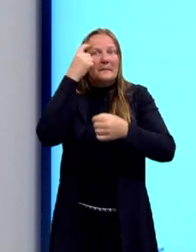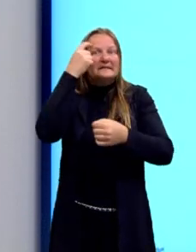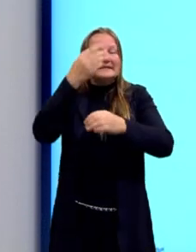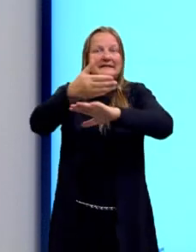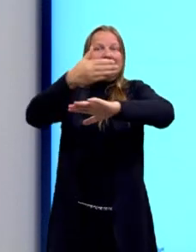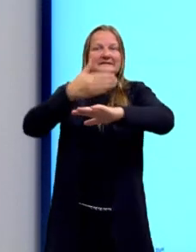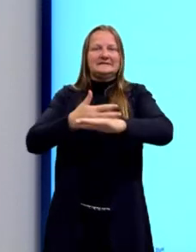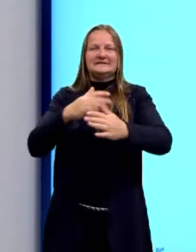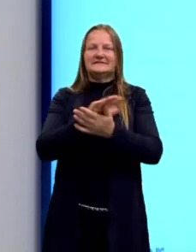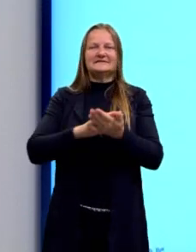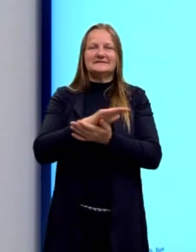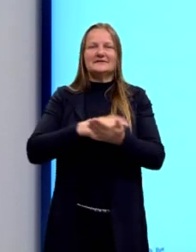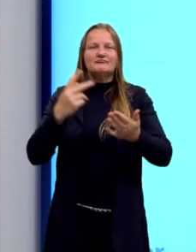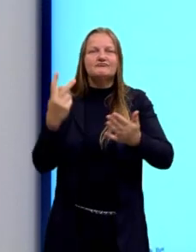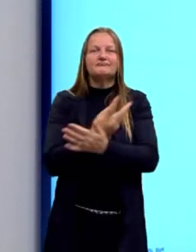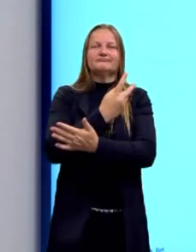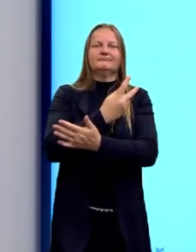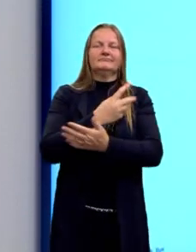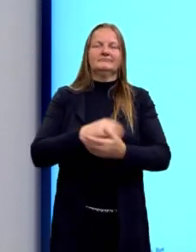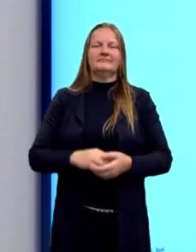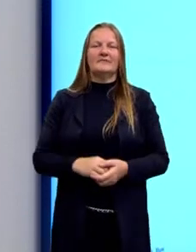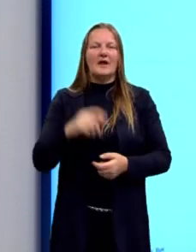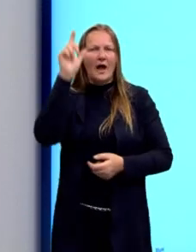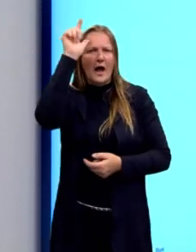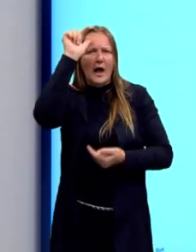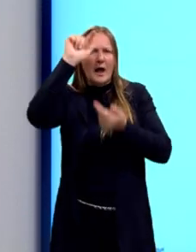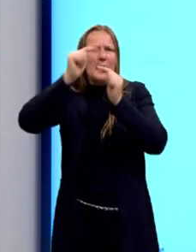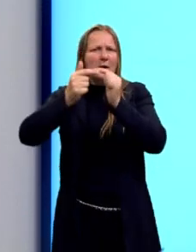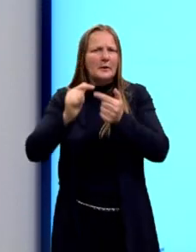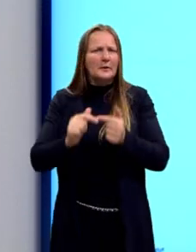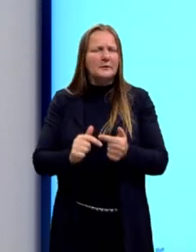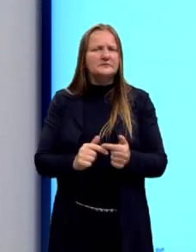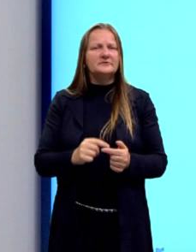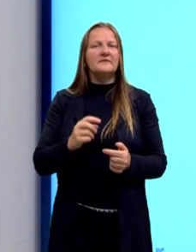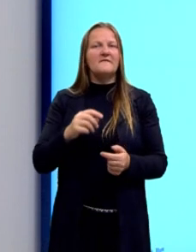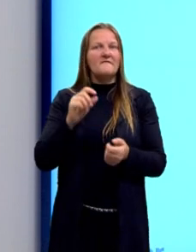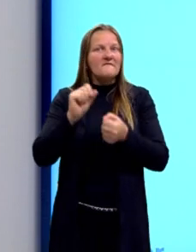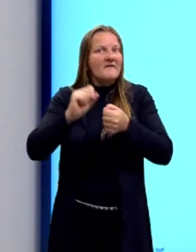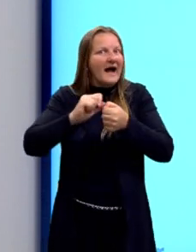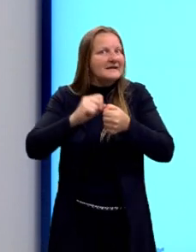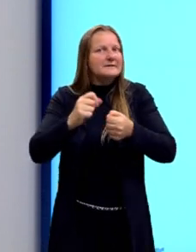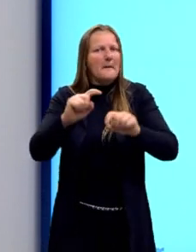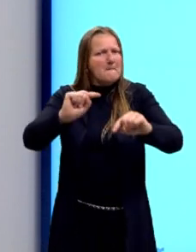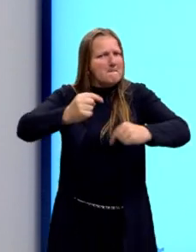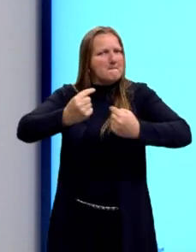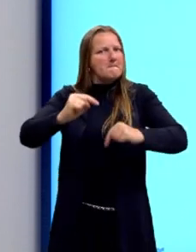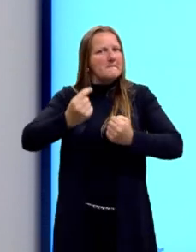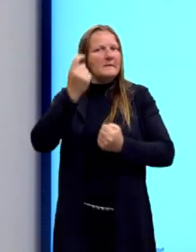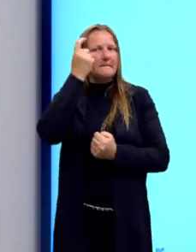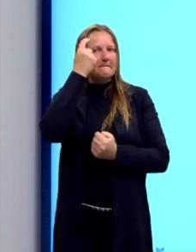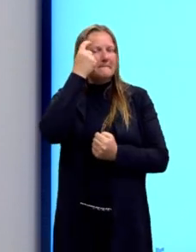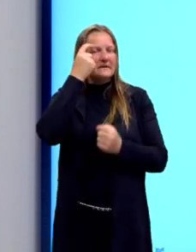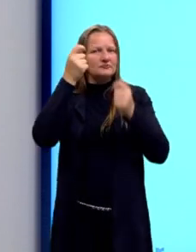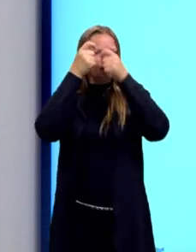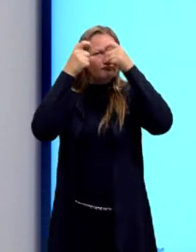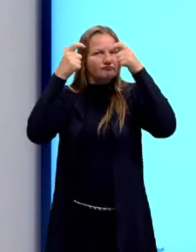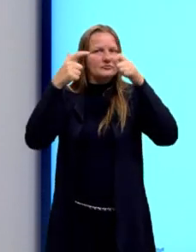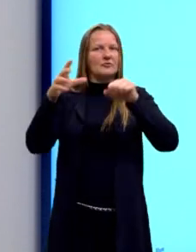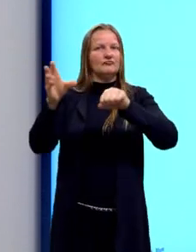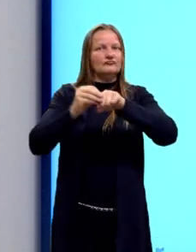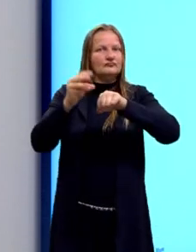do argumento. Porque a lógica, o princípio da lógica é que nós precisamos avançar no conhecimento,